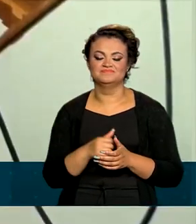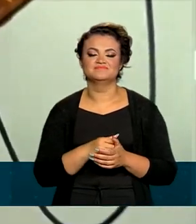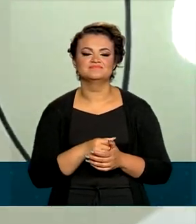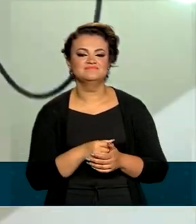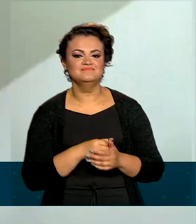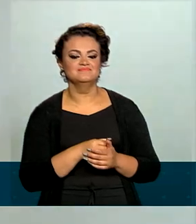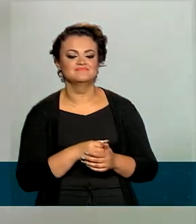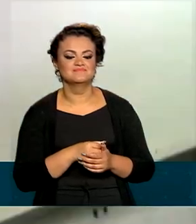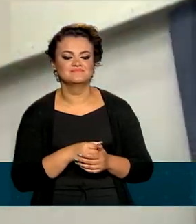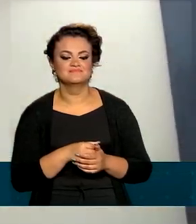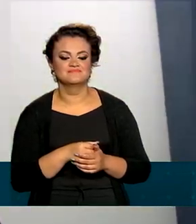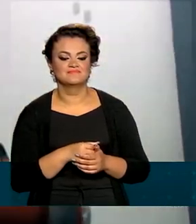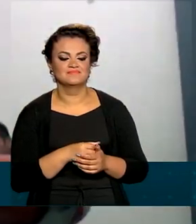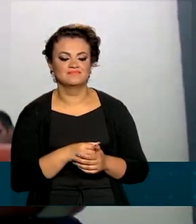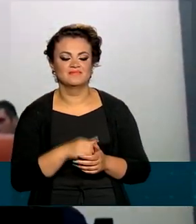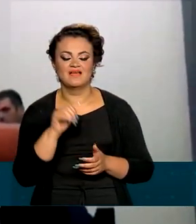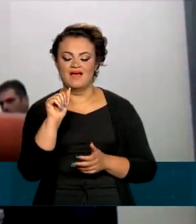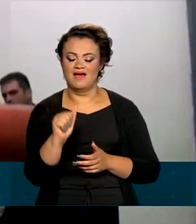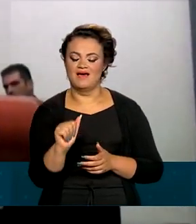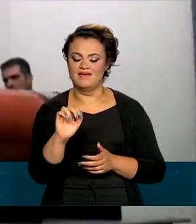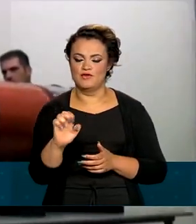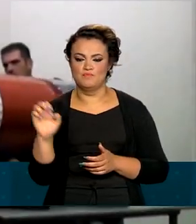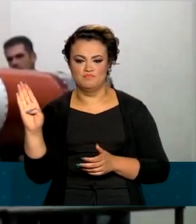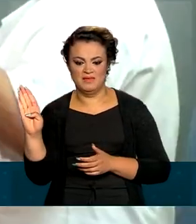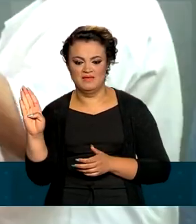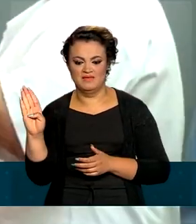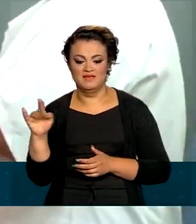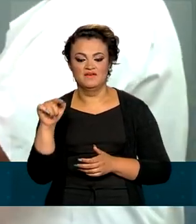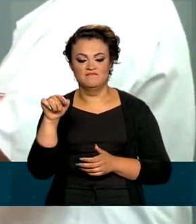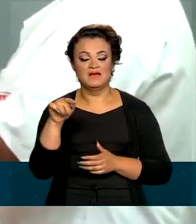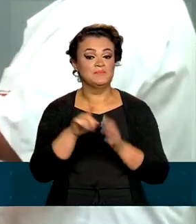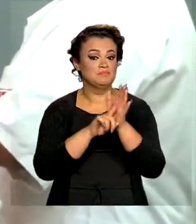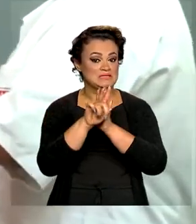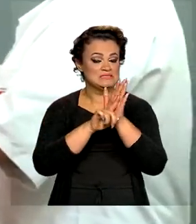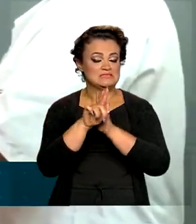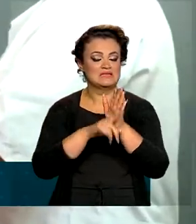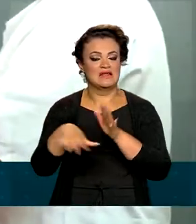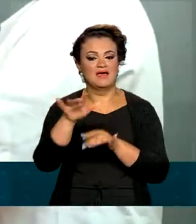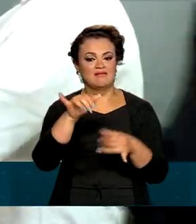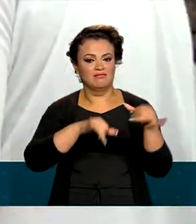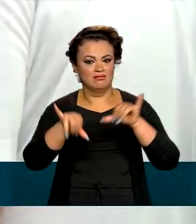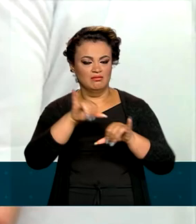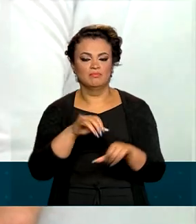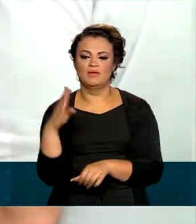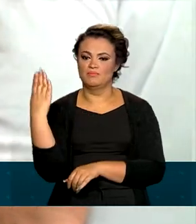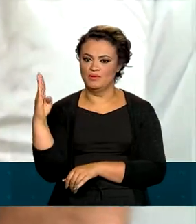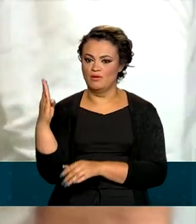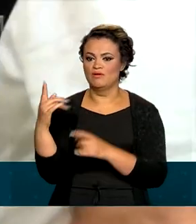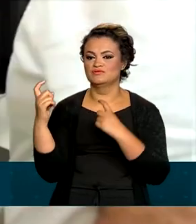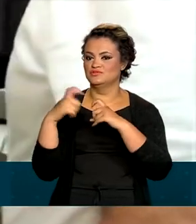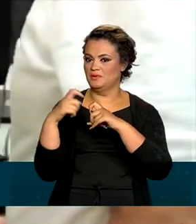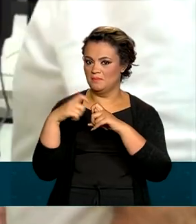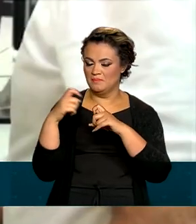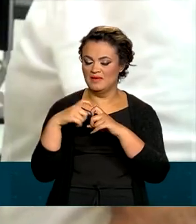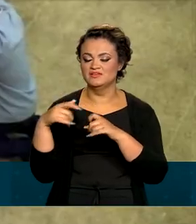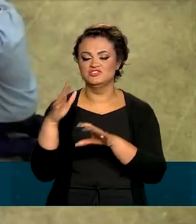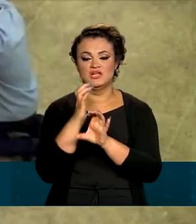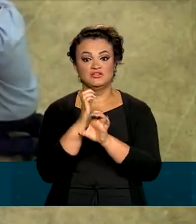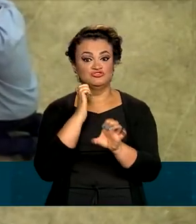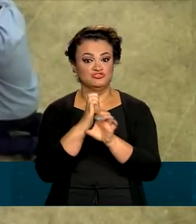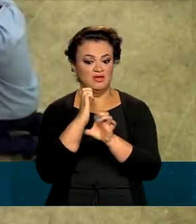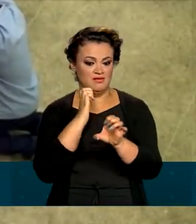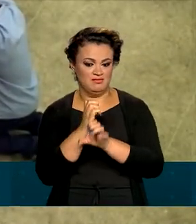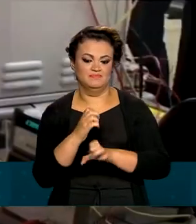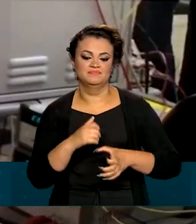da Agência Espacial Brasileira, a AEB, será empregada em pesquisas químicas, biológicas, médicas e de engenharia de